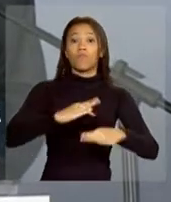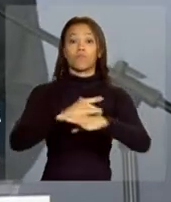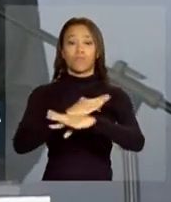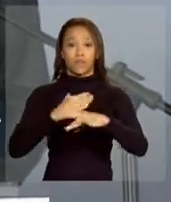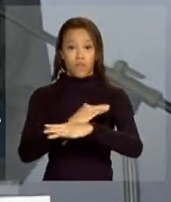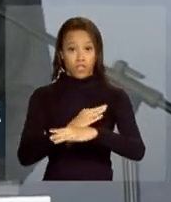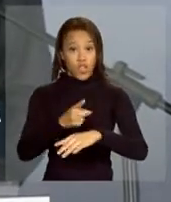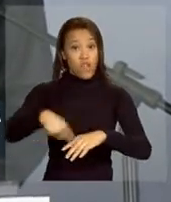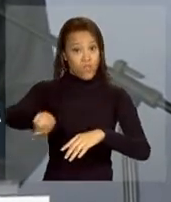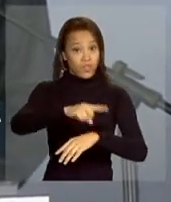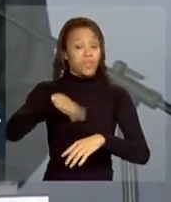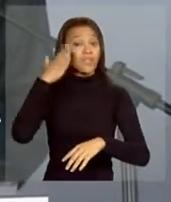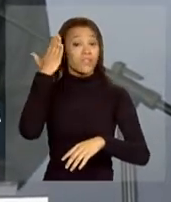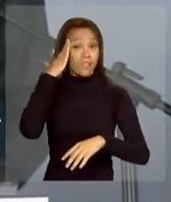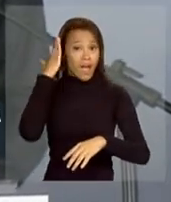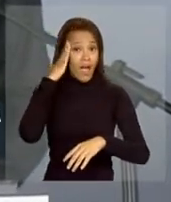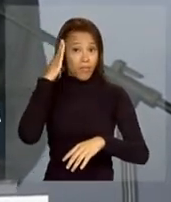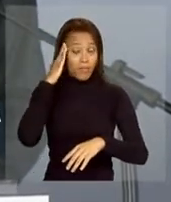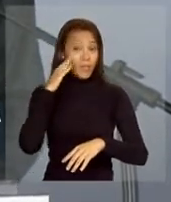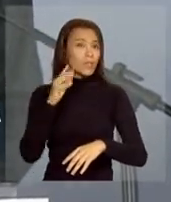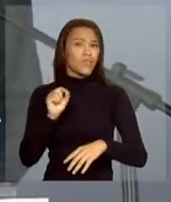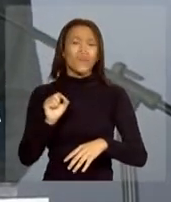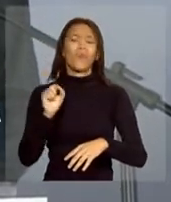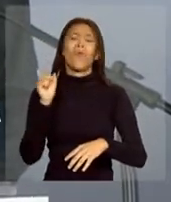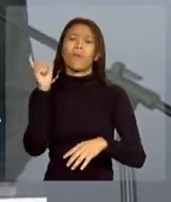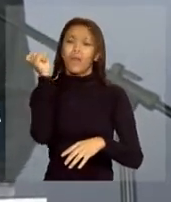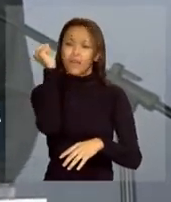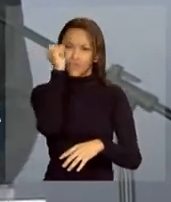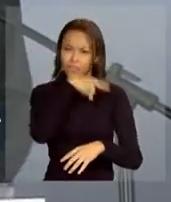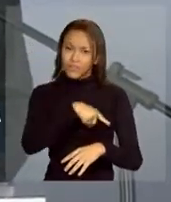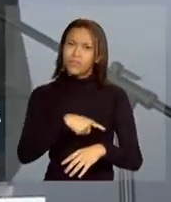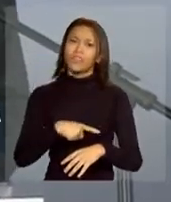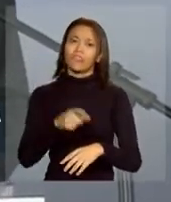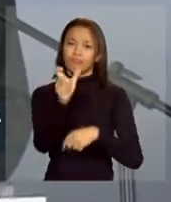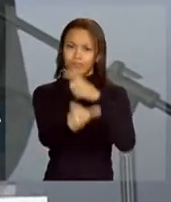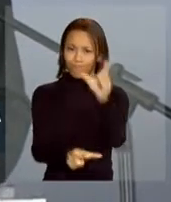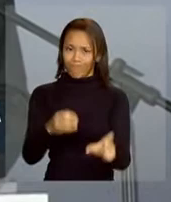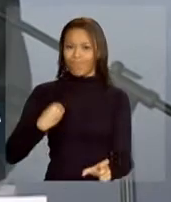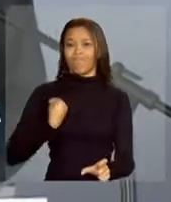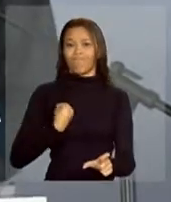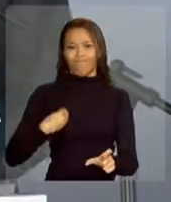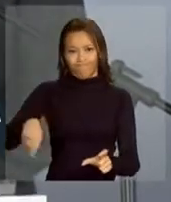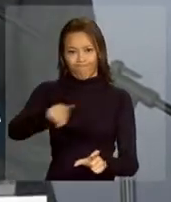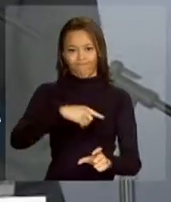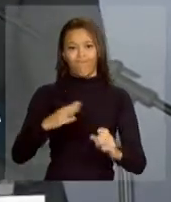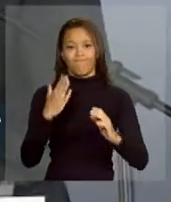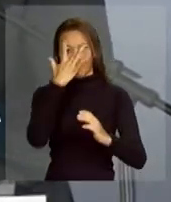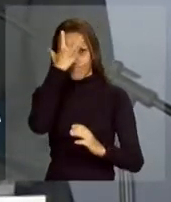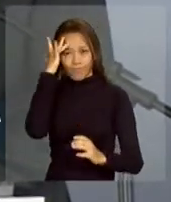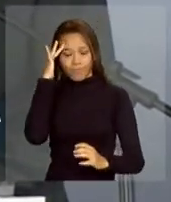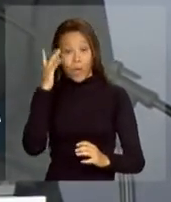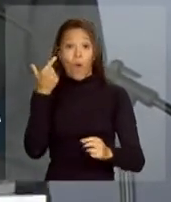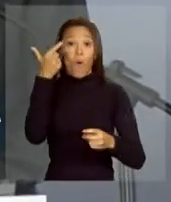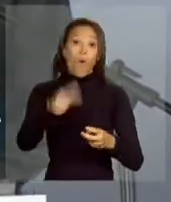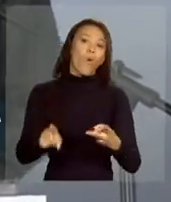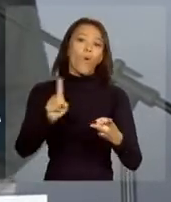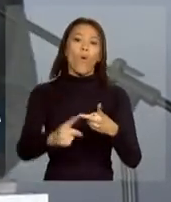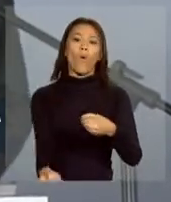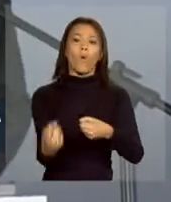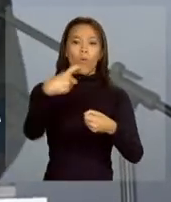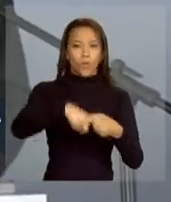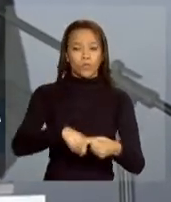Vocês sabem o que isso atrapalha a vida de vocês. A outro convênio é para